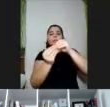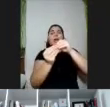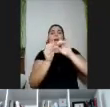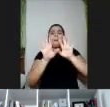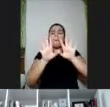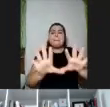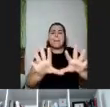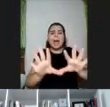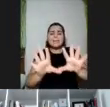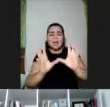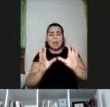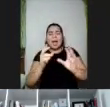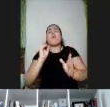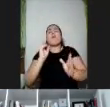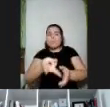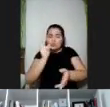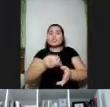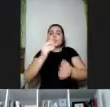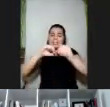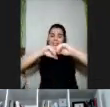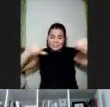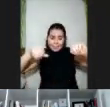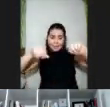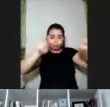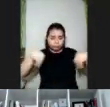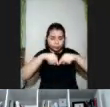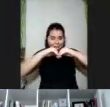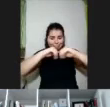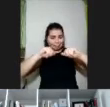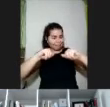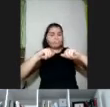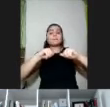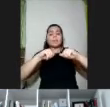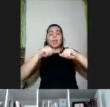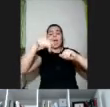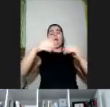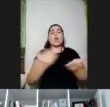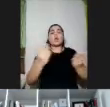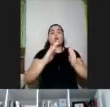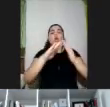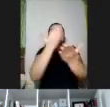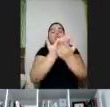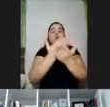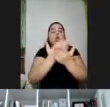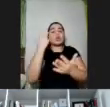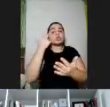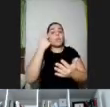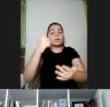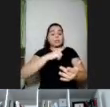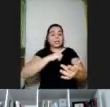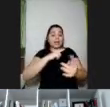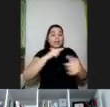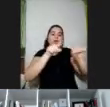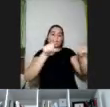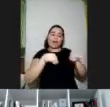como um grupo segregado dentro do espaço comum, é o que a gente chama das escolas regulares com turma especial. A escola é regular, mas